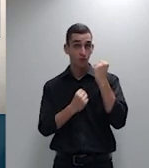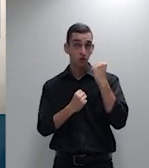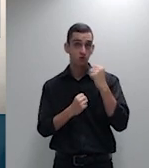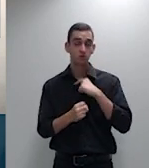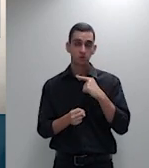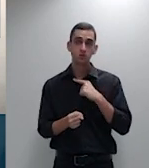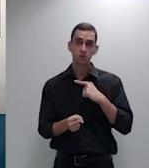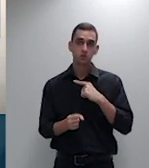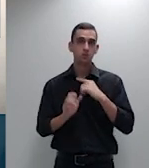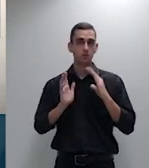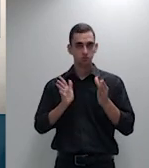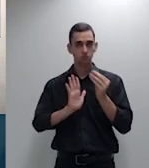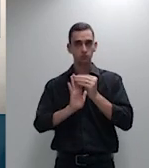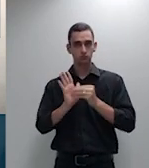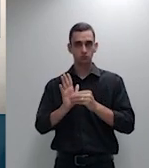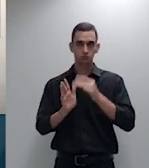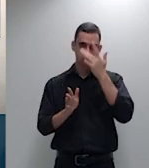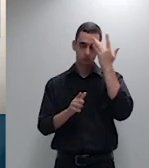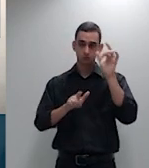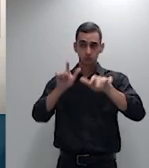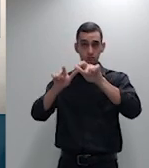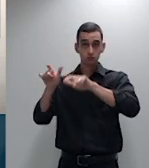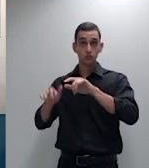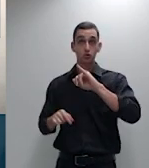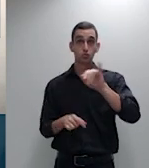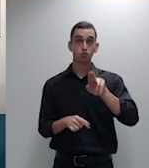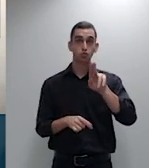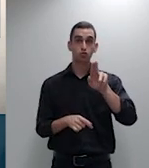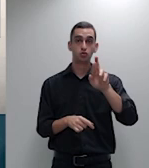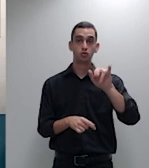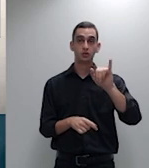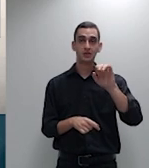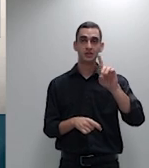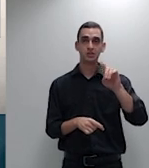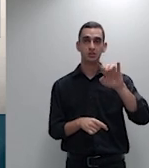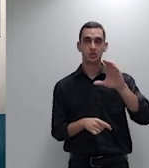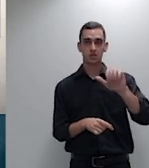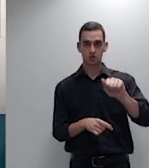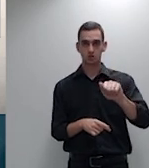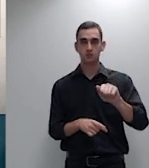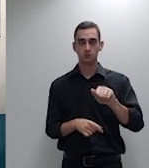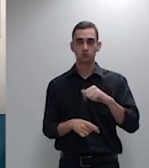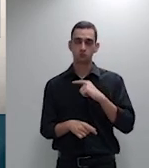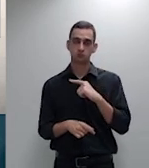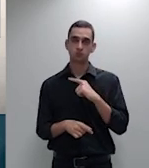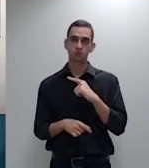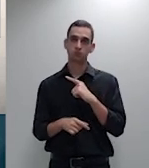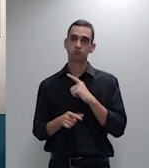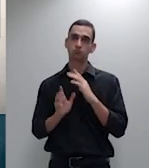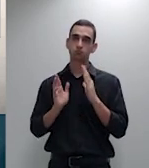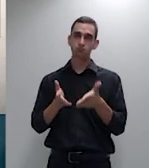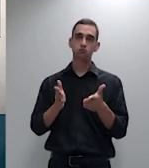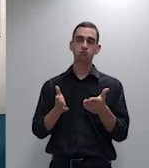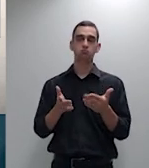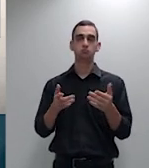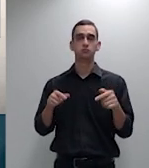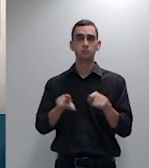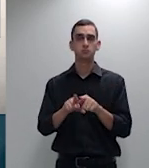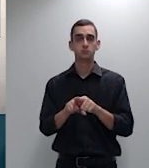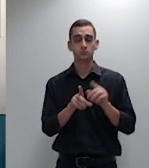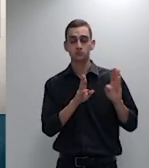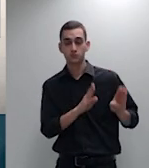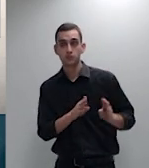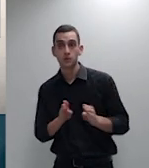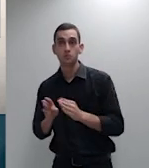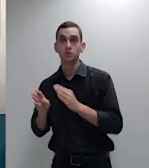jurídicas e vai mais além assim a agência não possui procedimentos e mecanismos